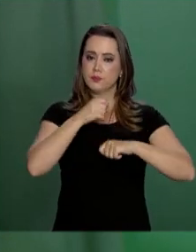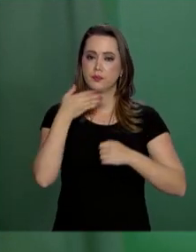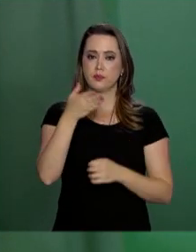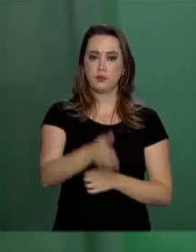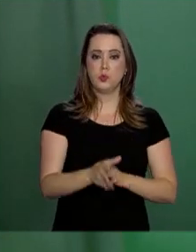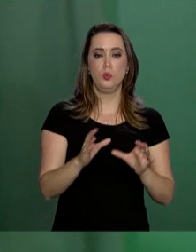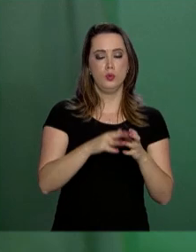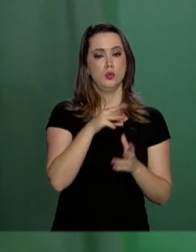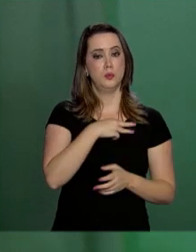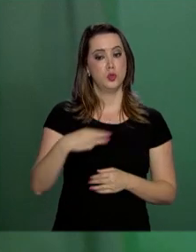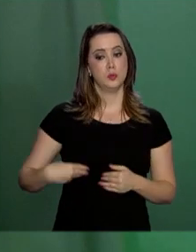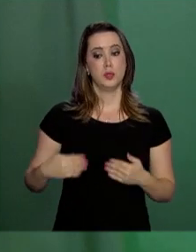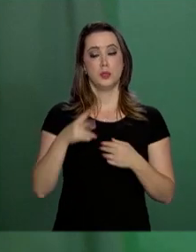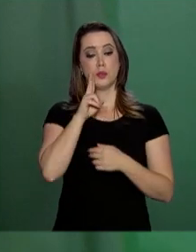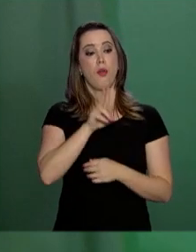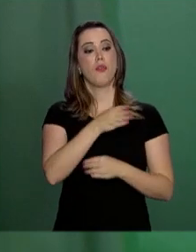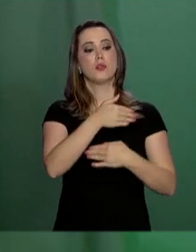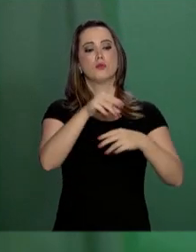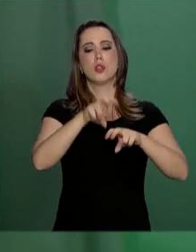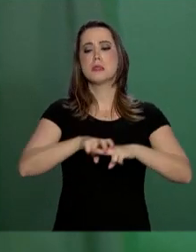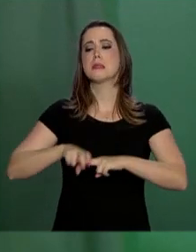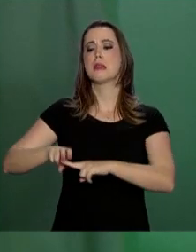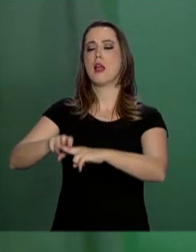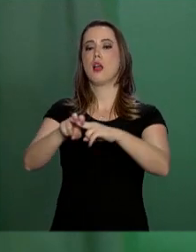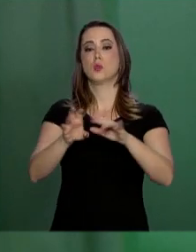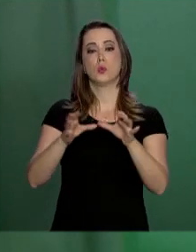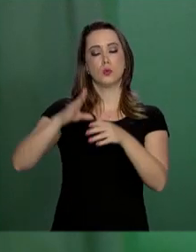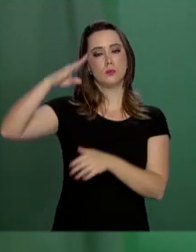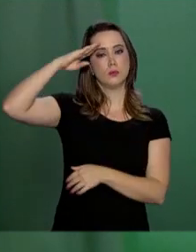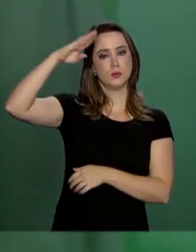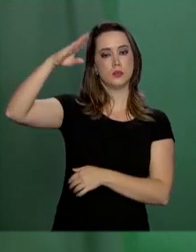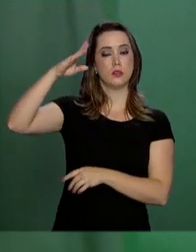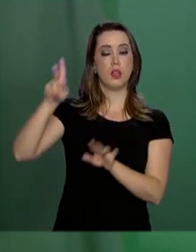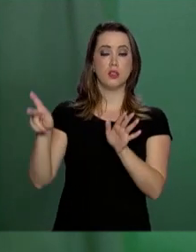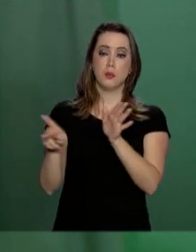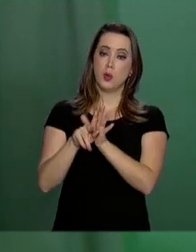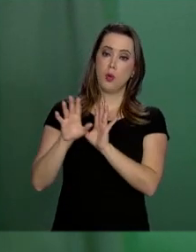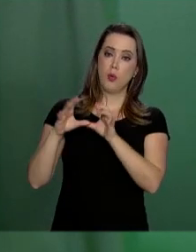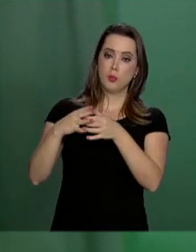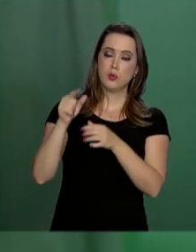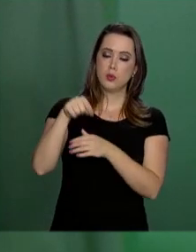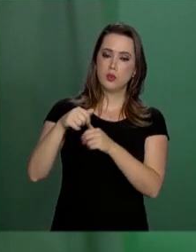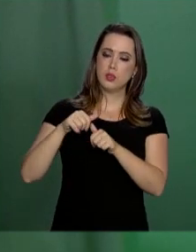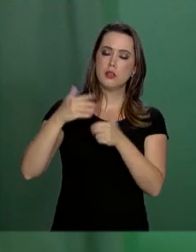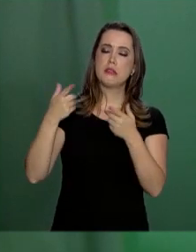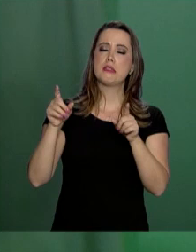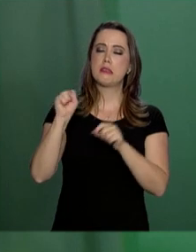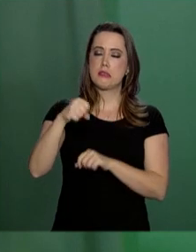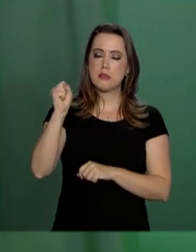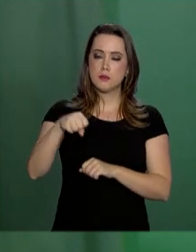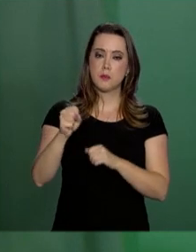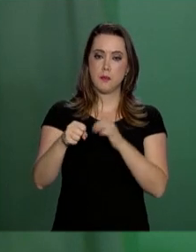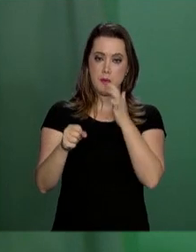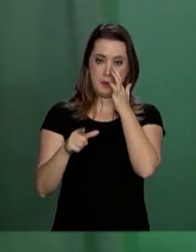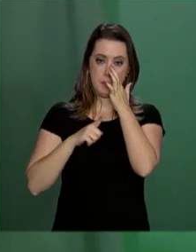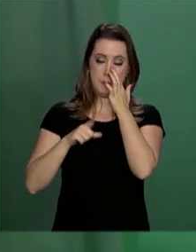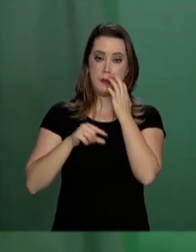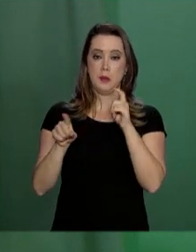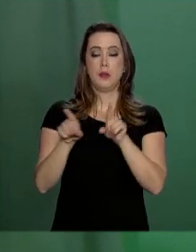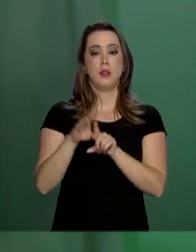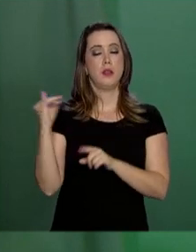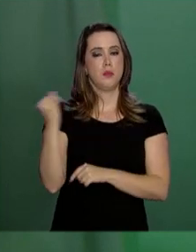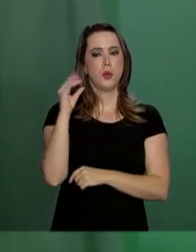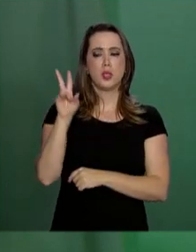equipe de ministros aí na minha frente, os militares das Forças Armadas, que passam, sim, a ter o seu